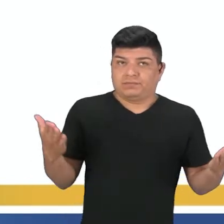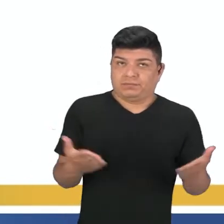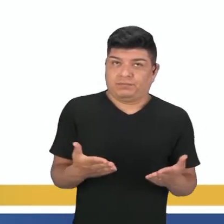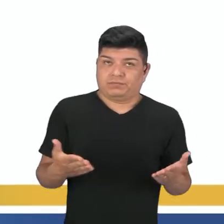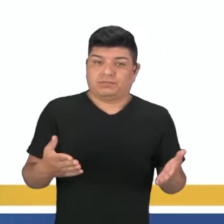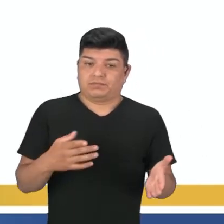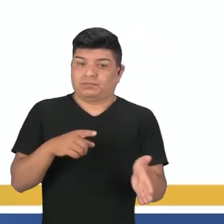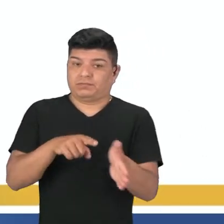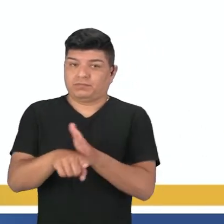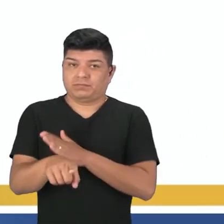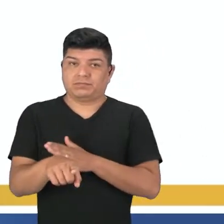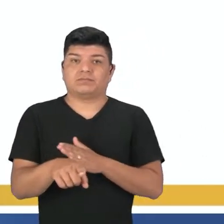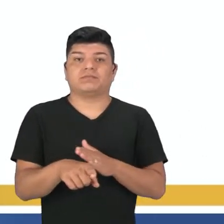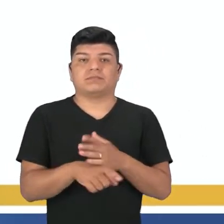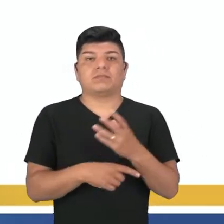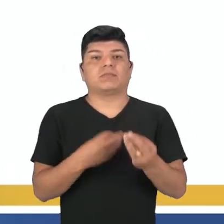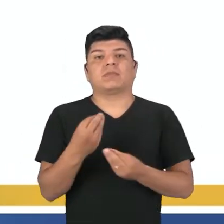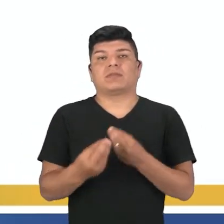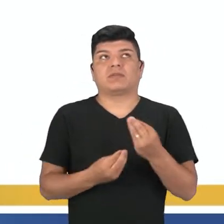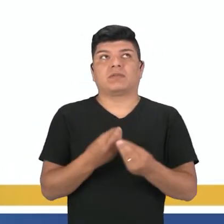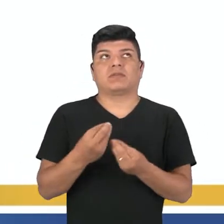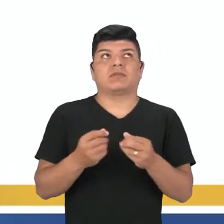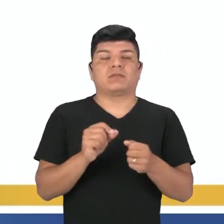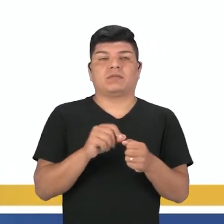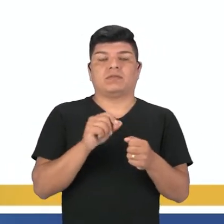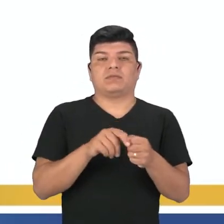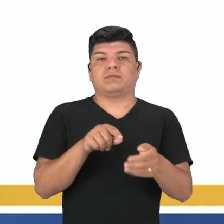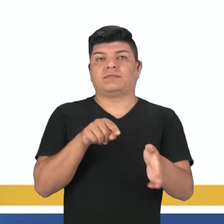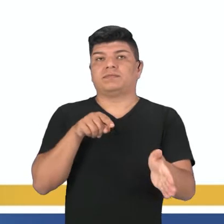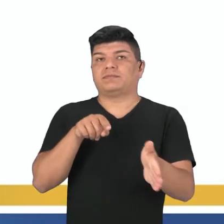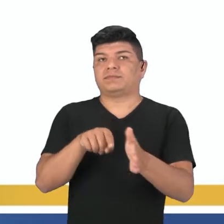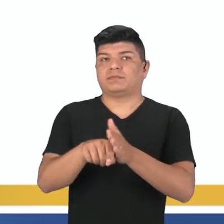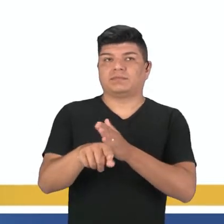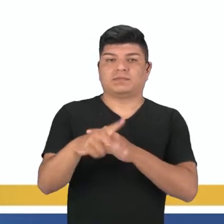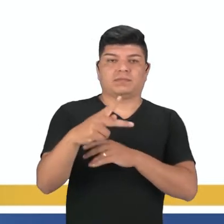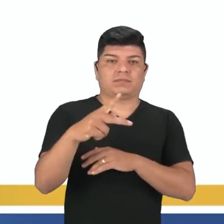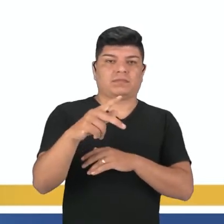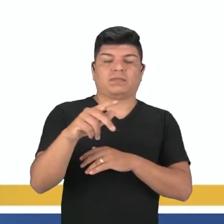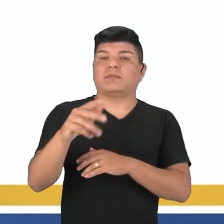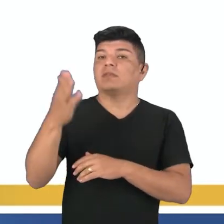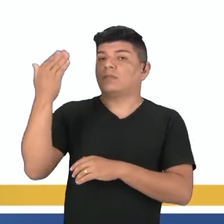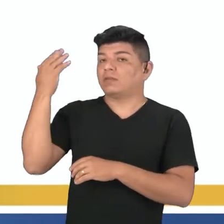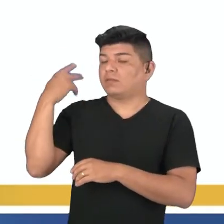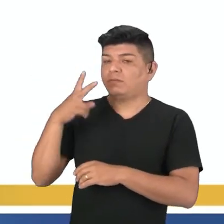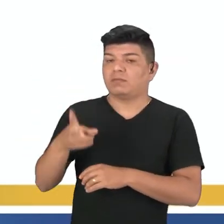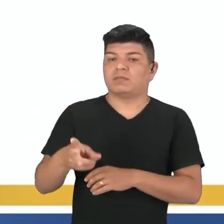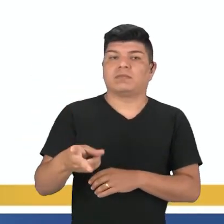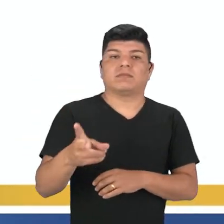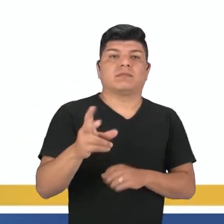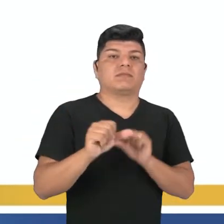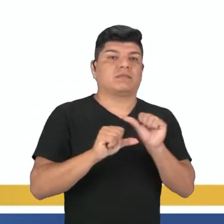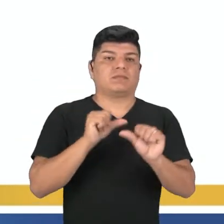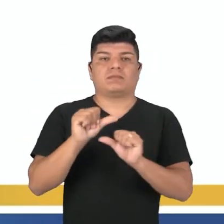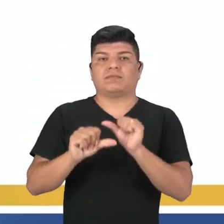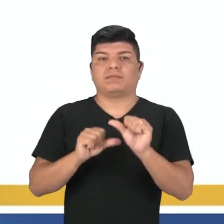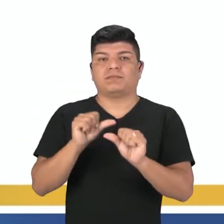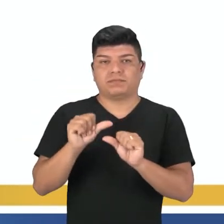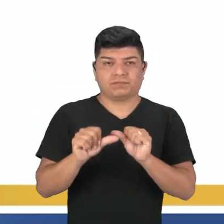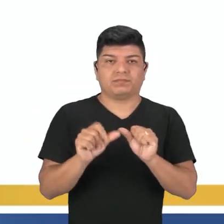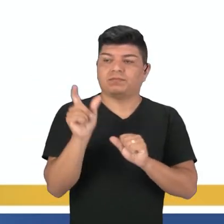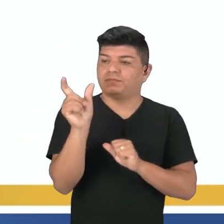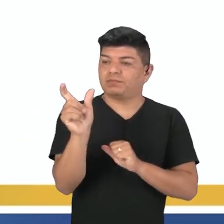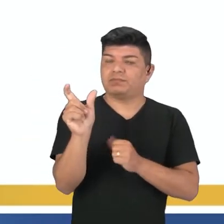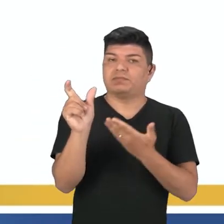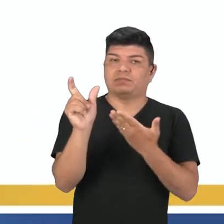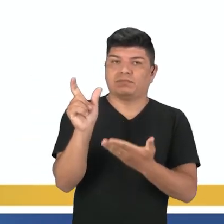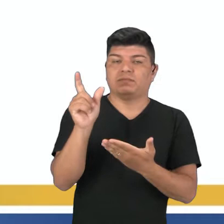as perguntas, né? Como que a gente faz perguntas no PES contínuos? Agora a gente vai alterar uma ordem de